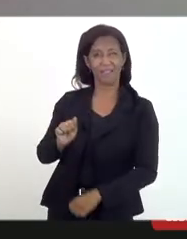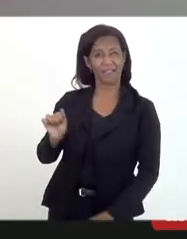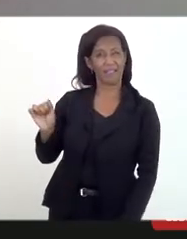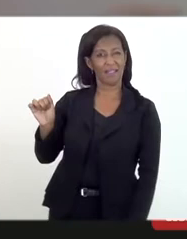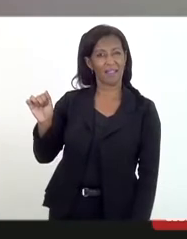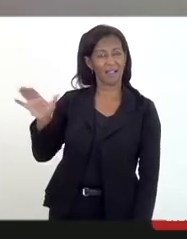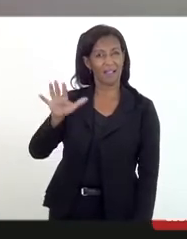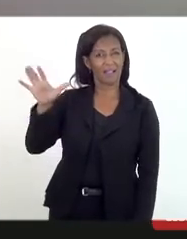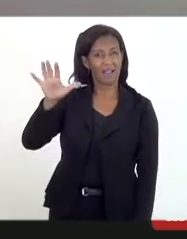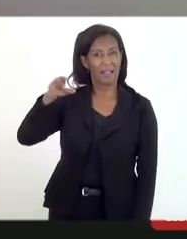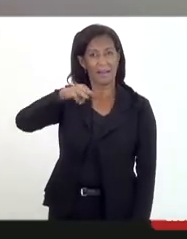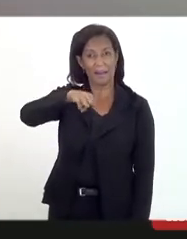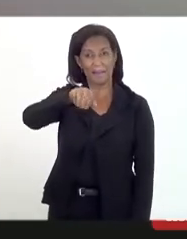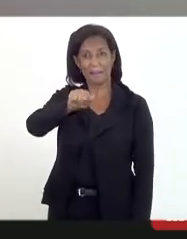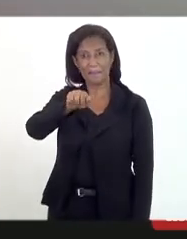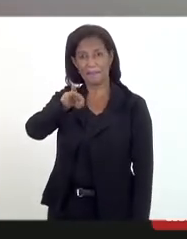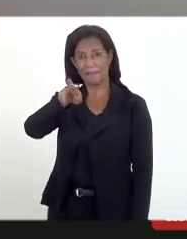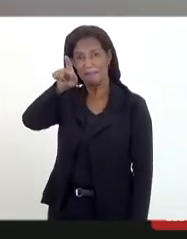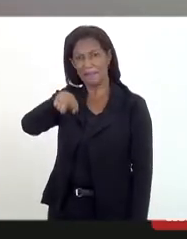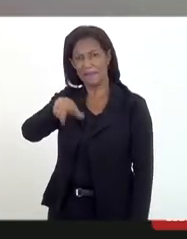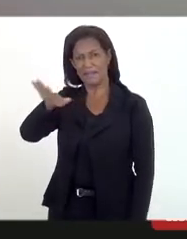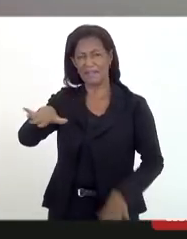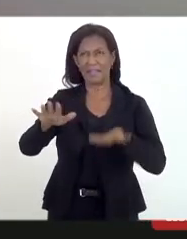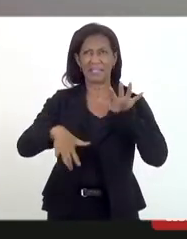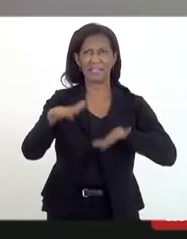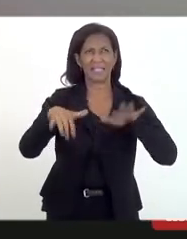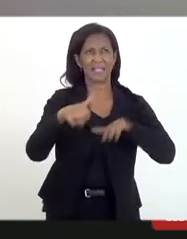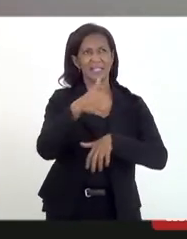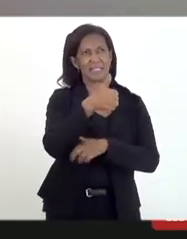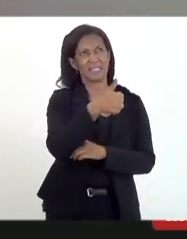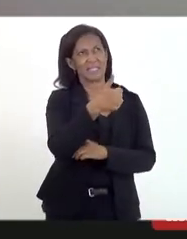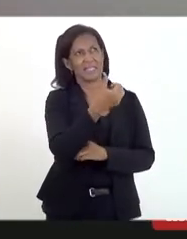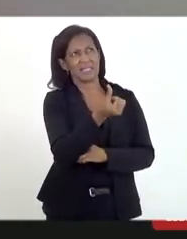no Complexo da Maré, onde temos 16 ou 17 comunidades,